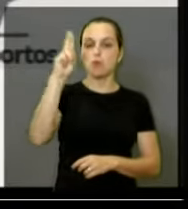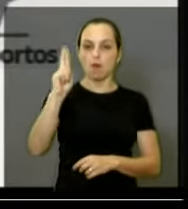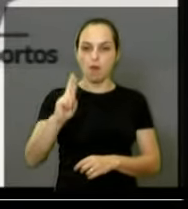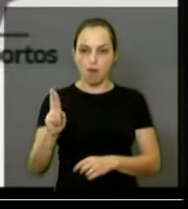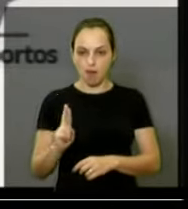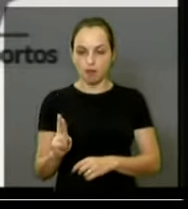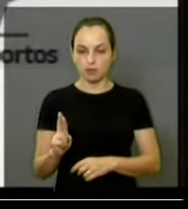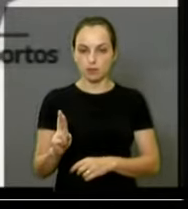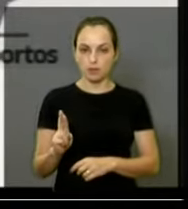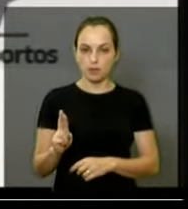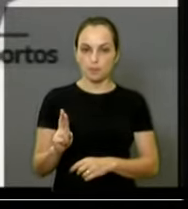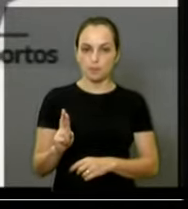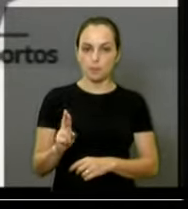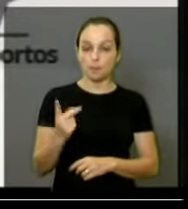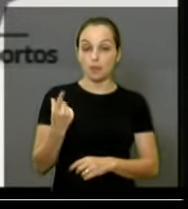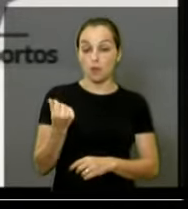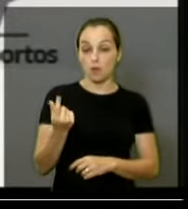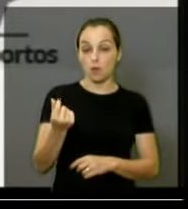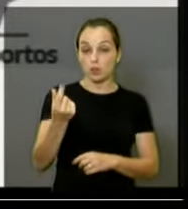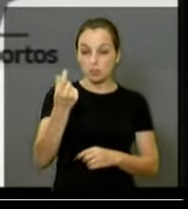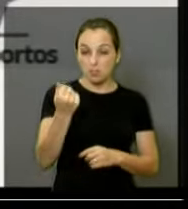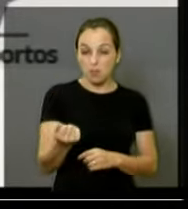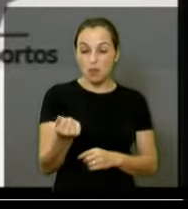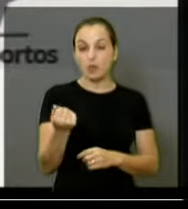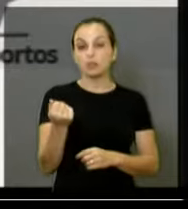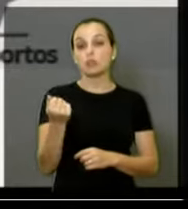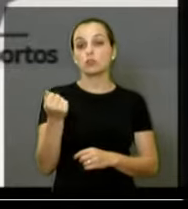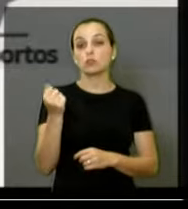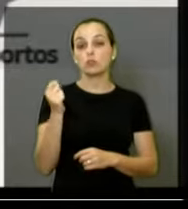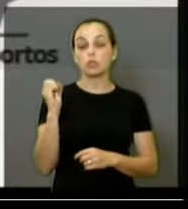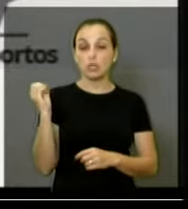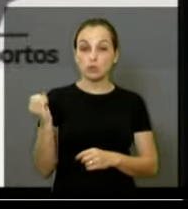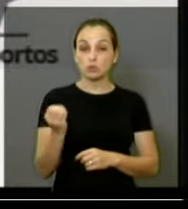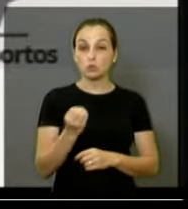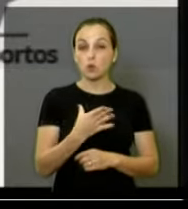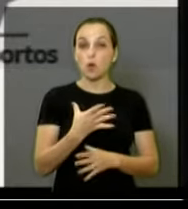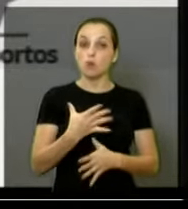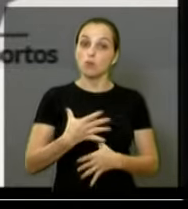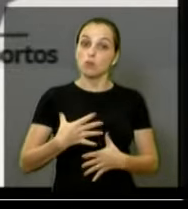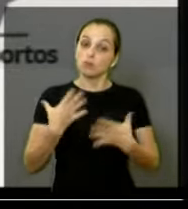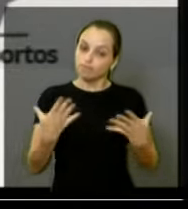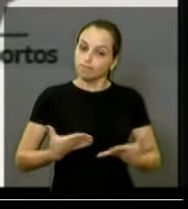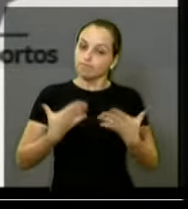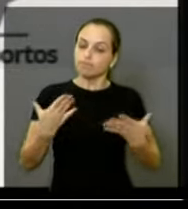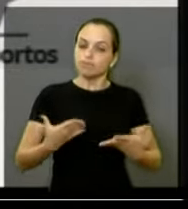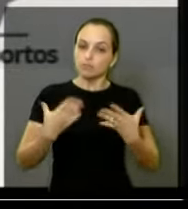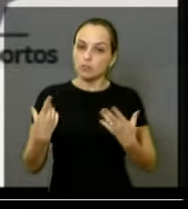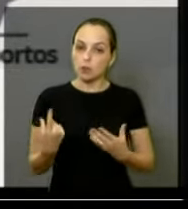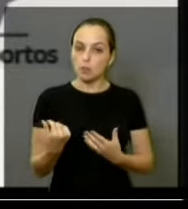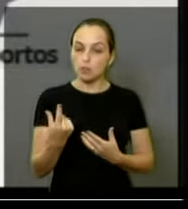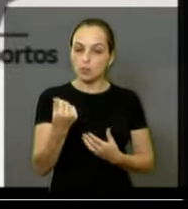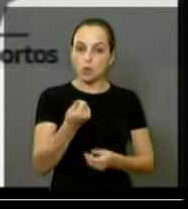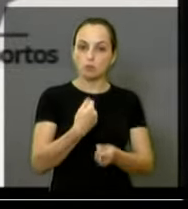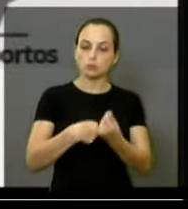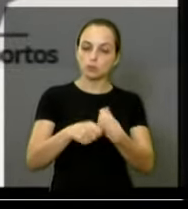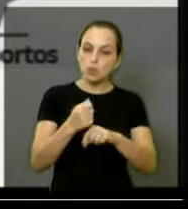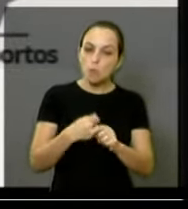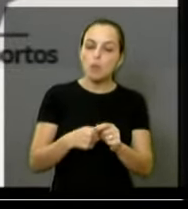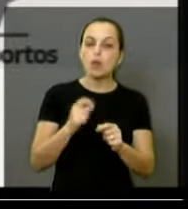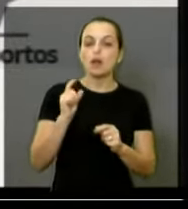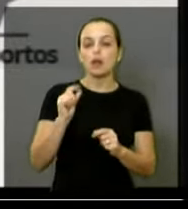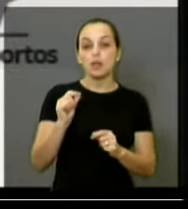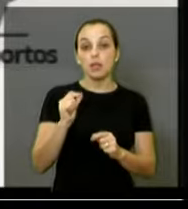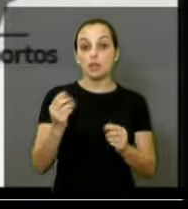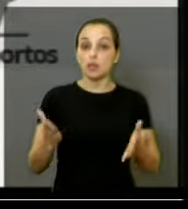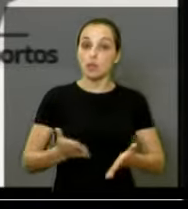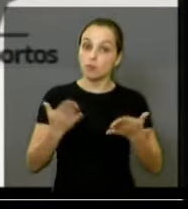Eu acho que esse investimento dá um novo impulso para a economia, acho que esse investimento,